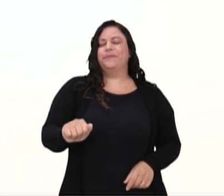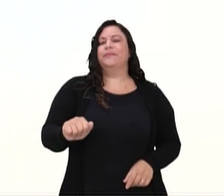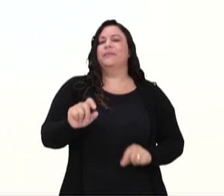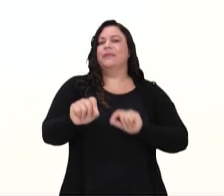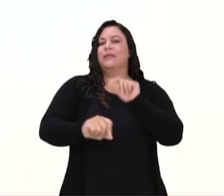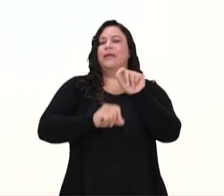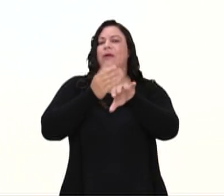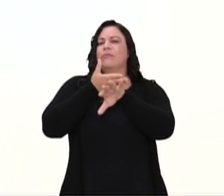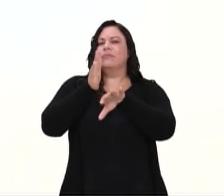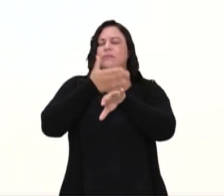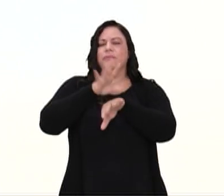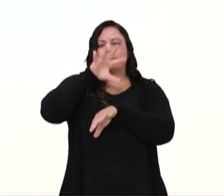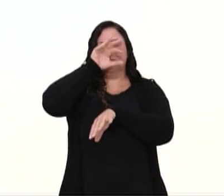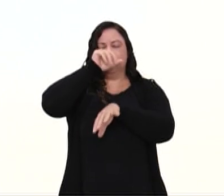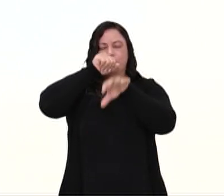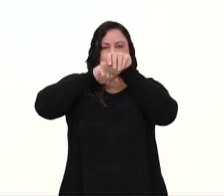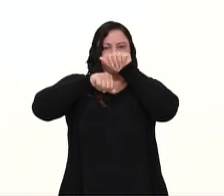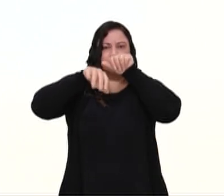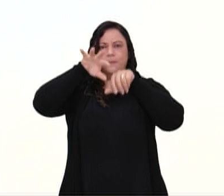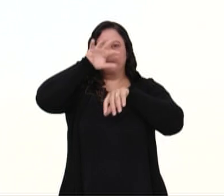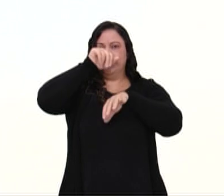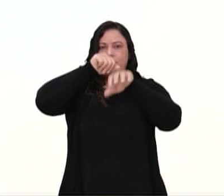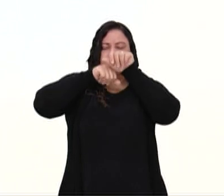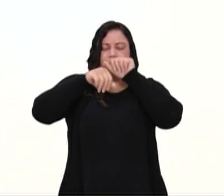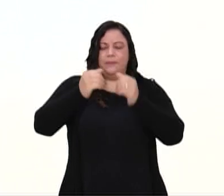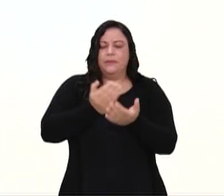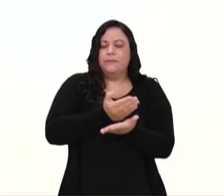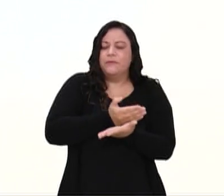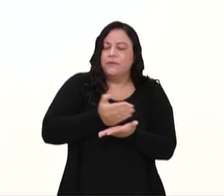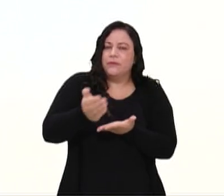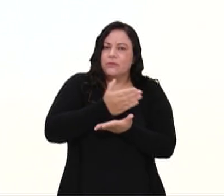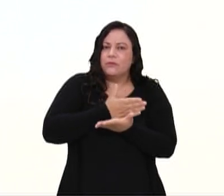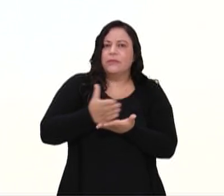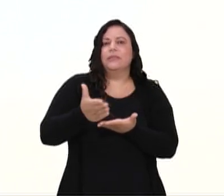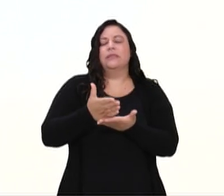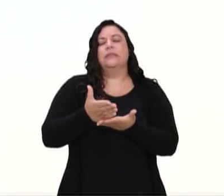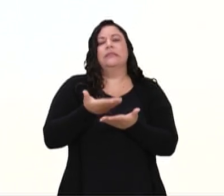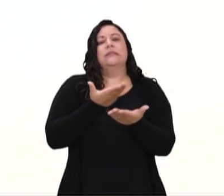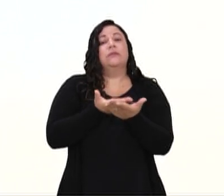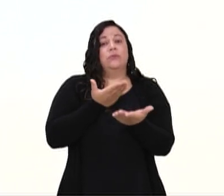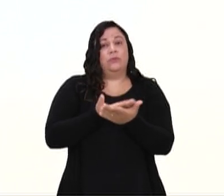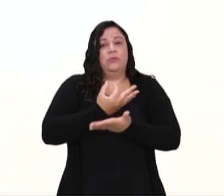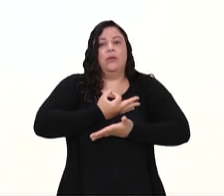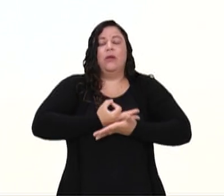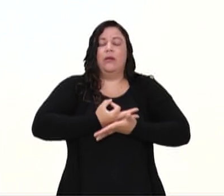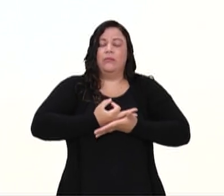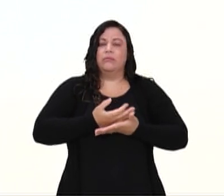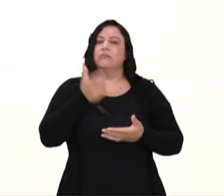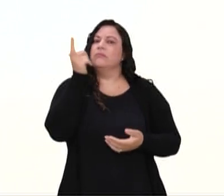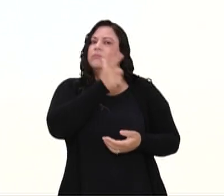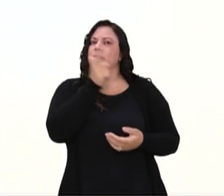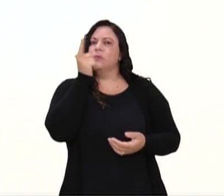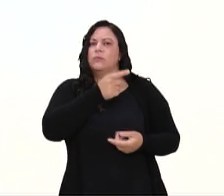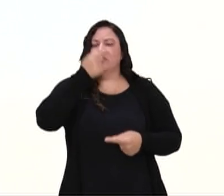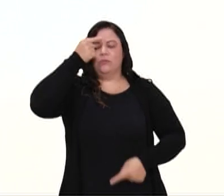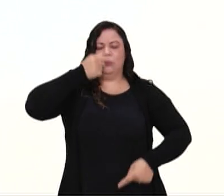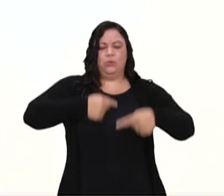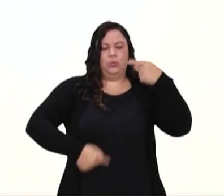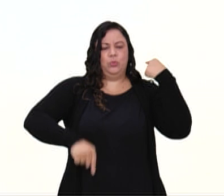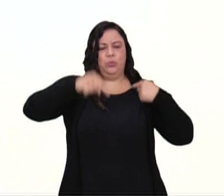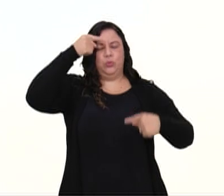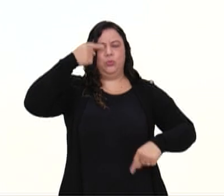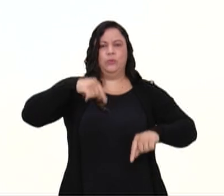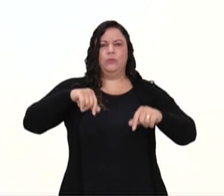geralmente, a gente faz a técnica respiratória no início de uma aula de yoga, para que você consiga circular a energia